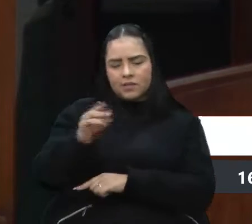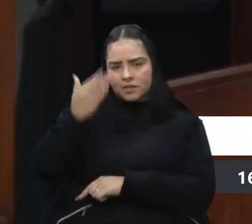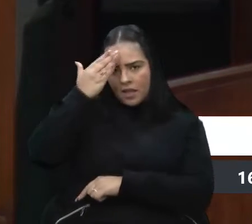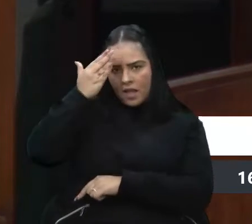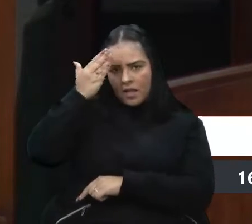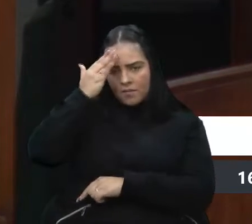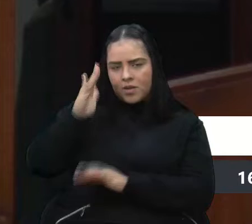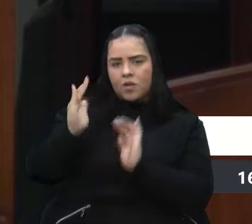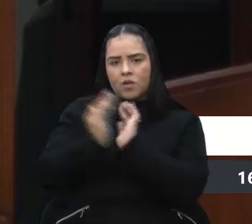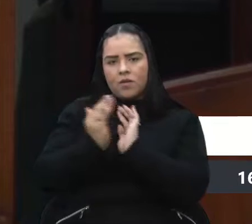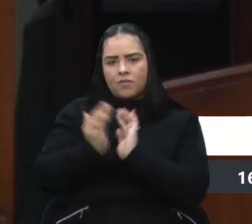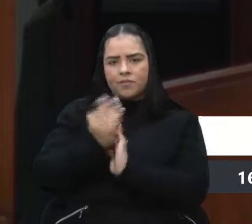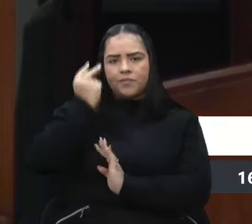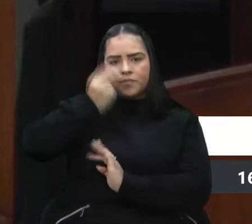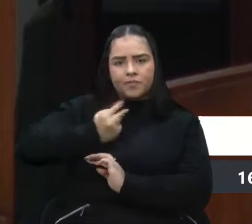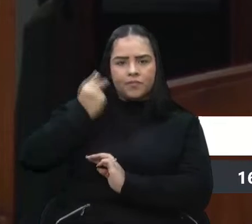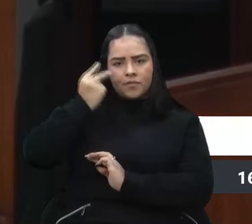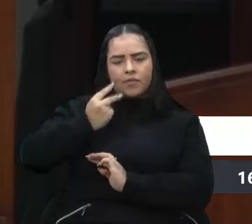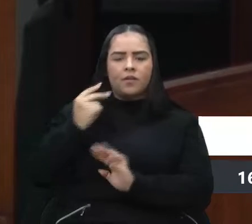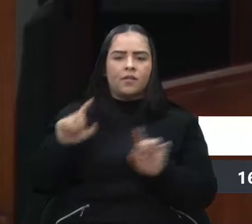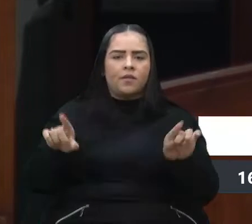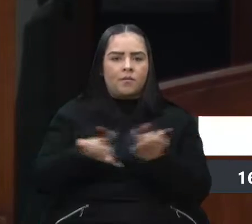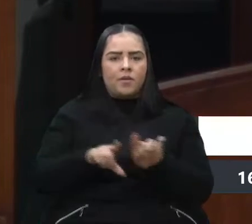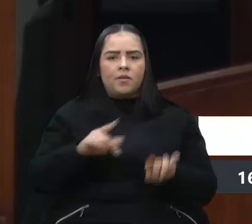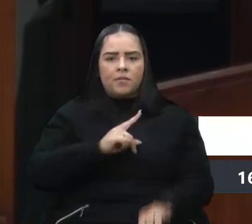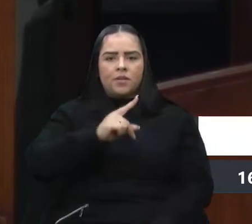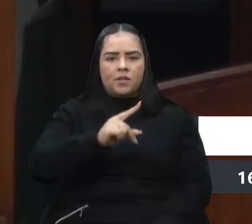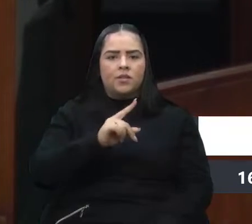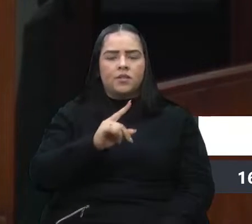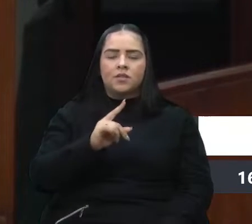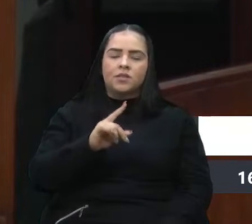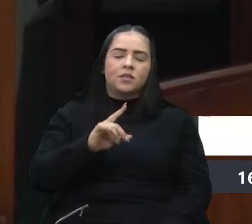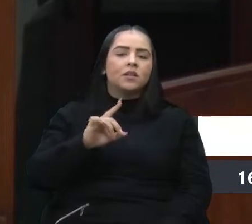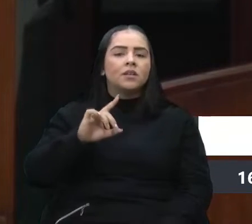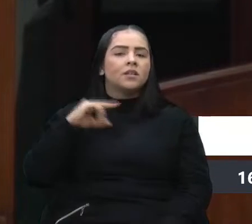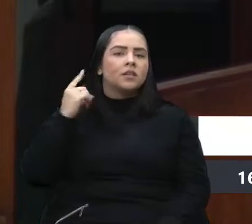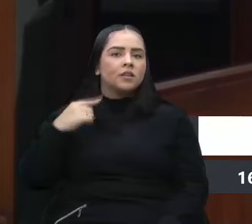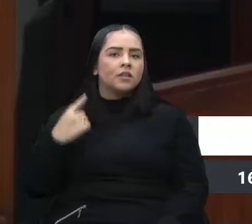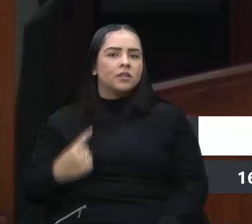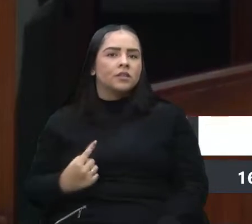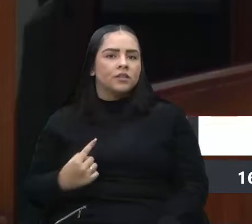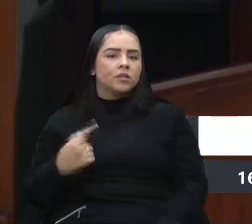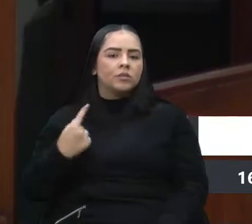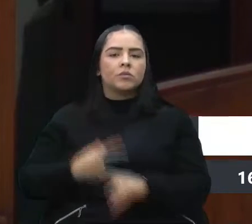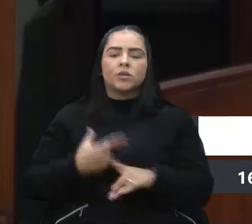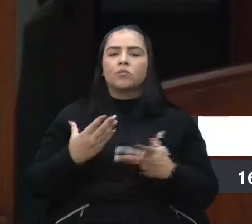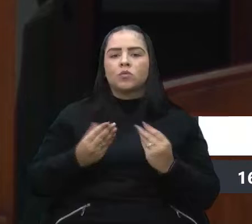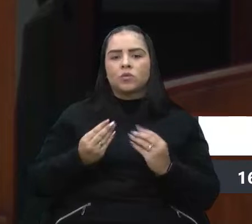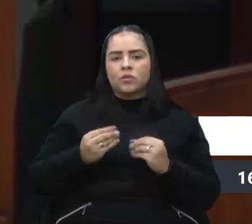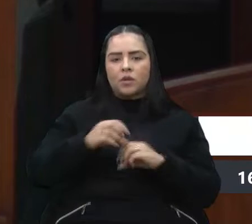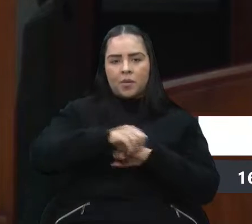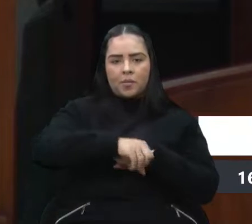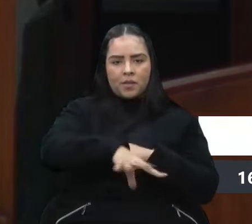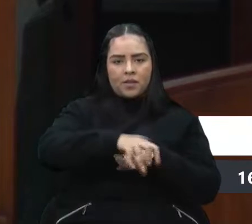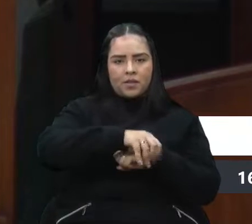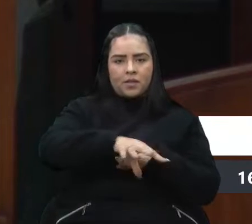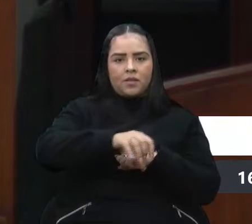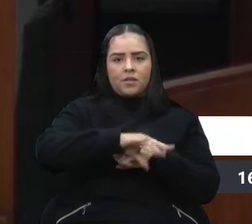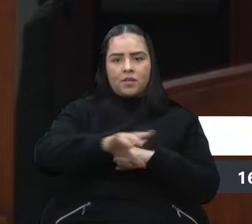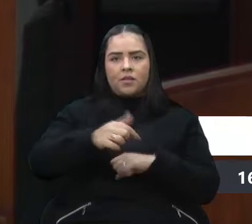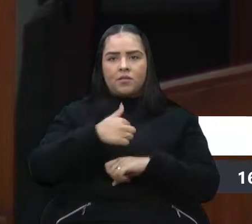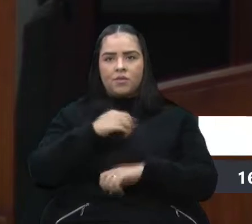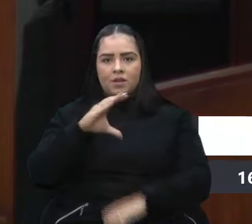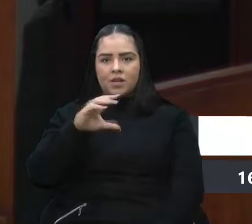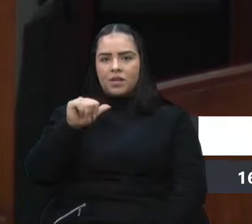dos novos colegas vereadores e da nossa Presidente Denise e boa parte da imprensa que sou catequista.